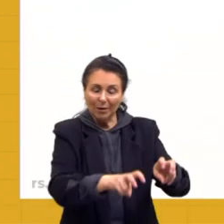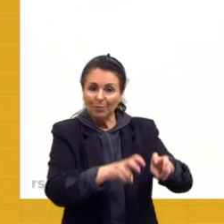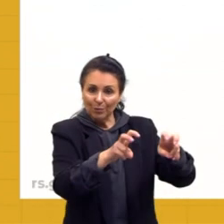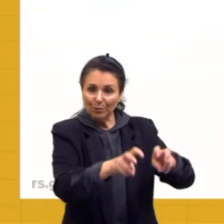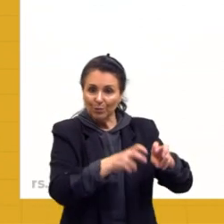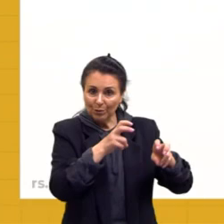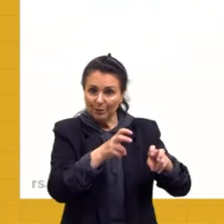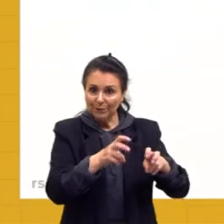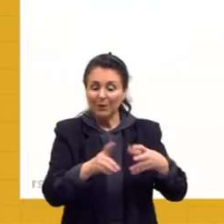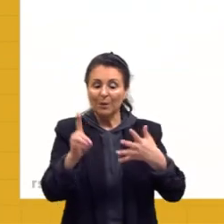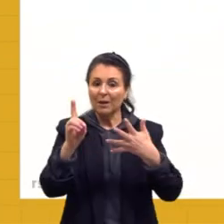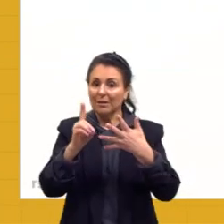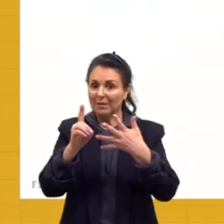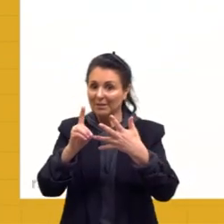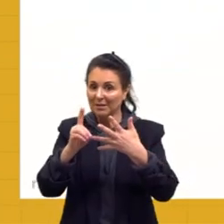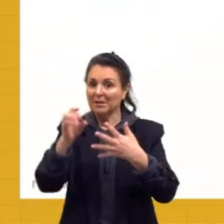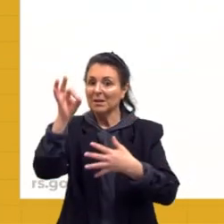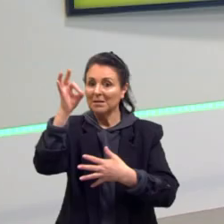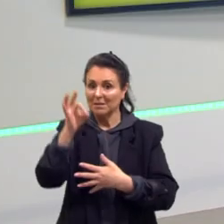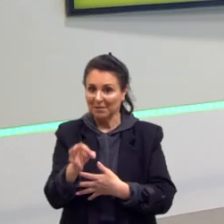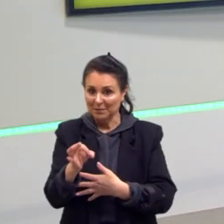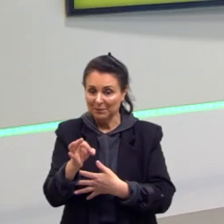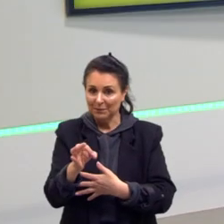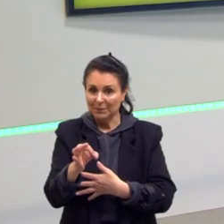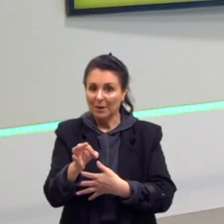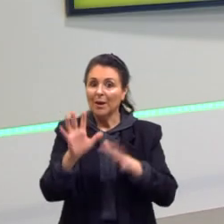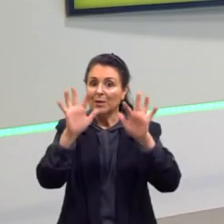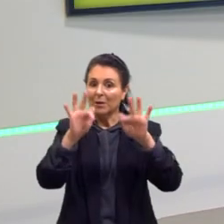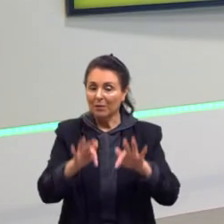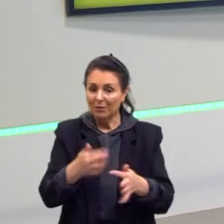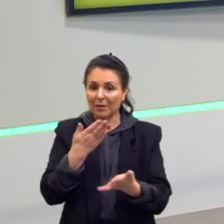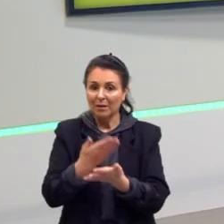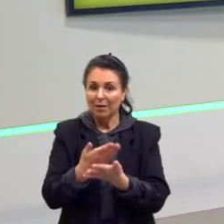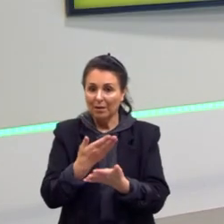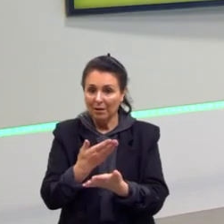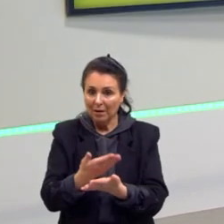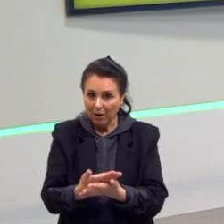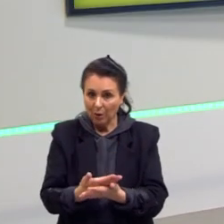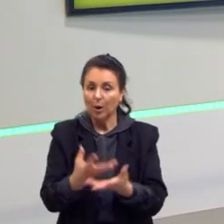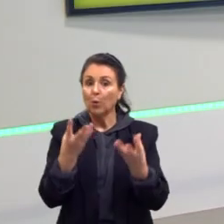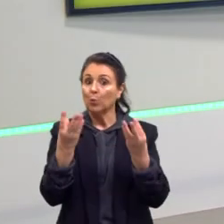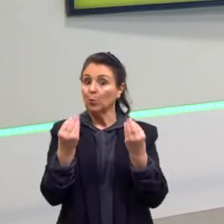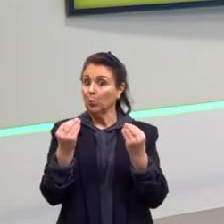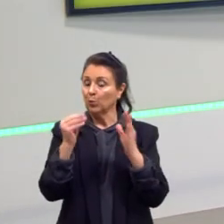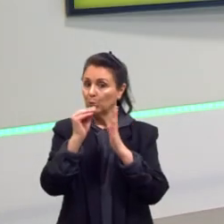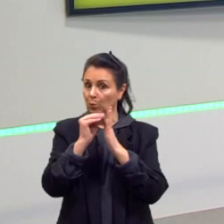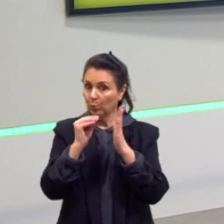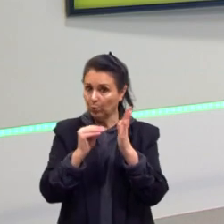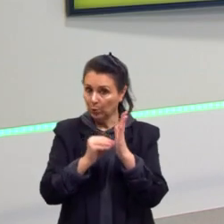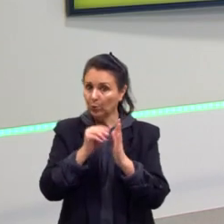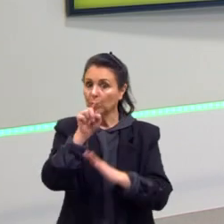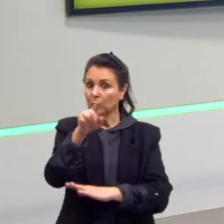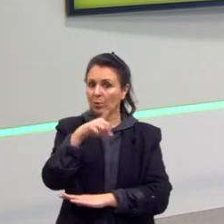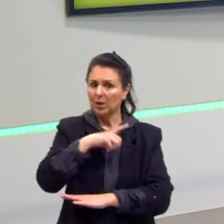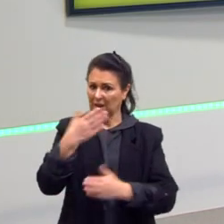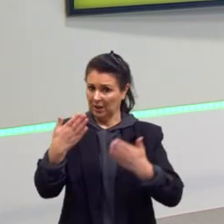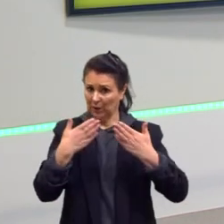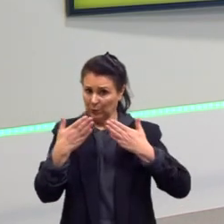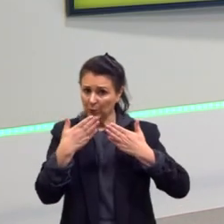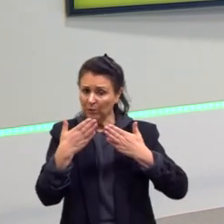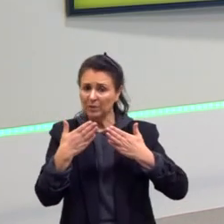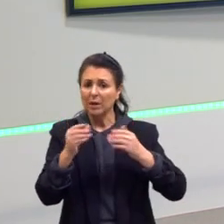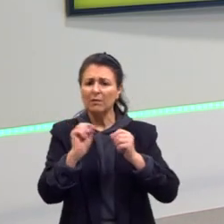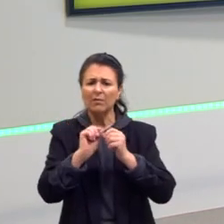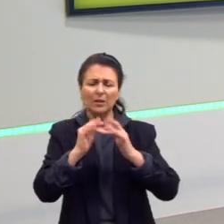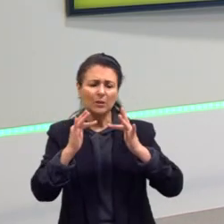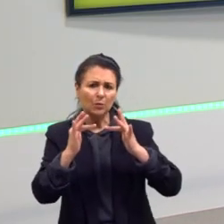justamente, com a D. Tá, gurizada? Vamos ficando por aqui, uma aula massiva, tá? Tu tem dúvida, entra em